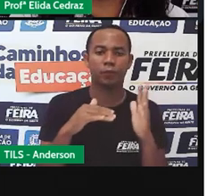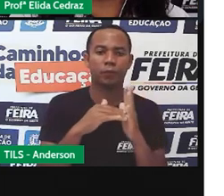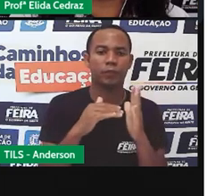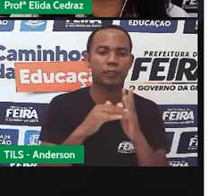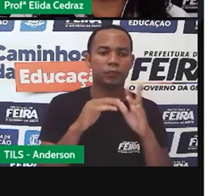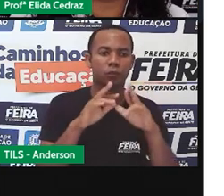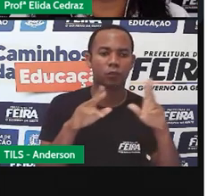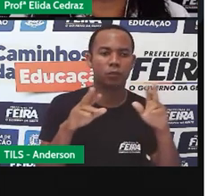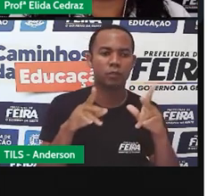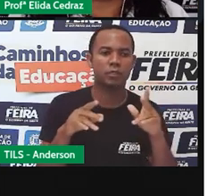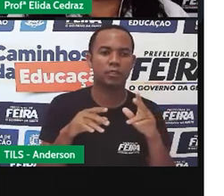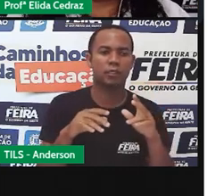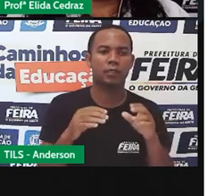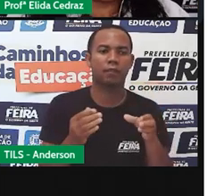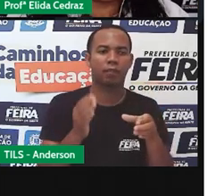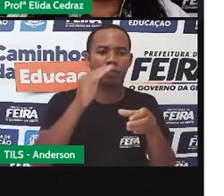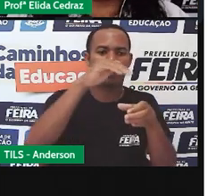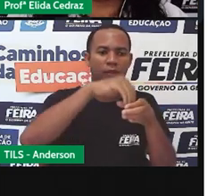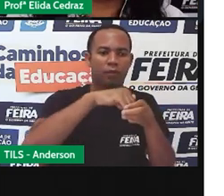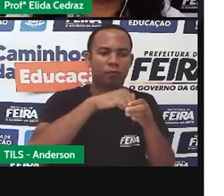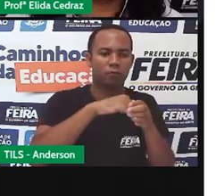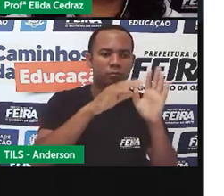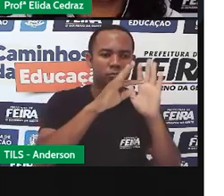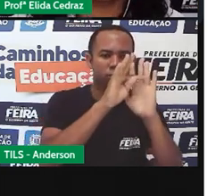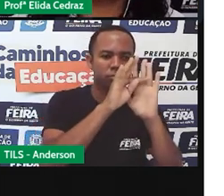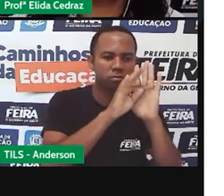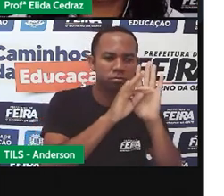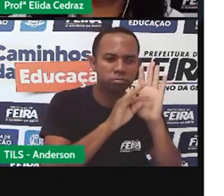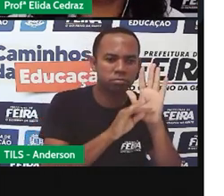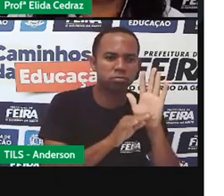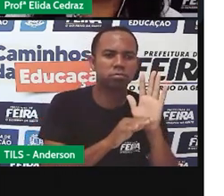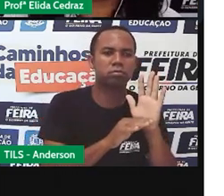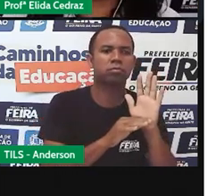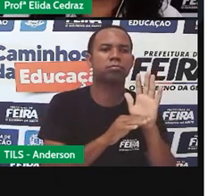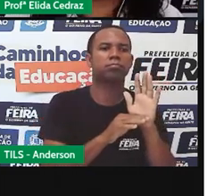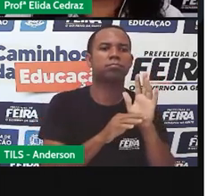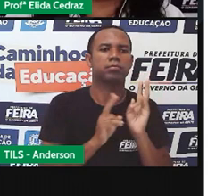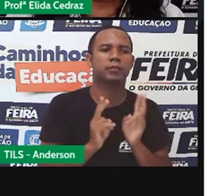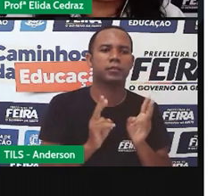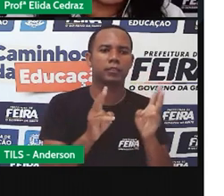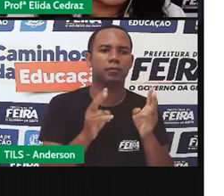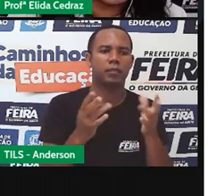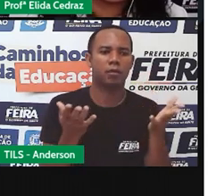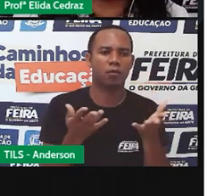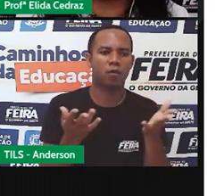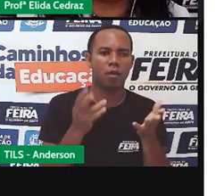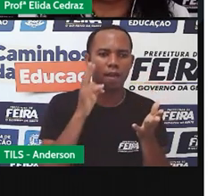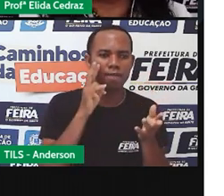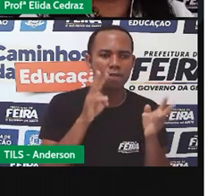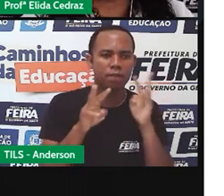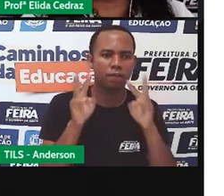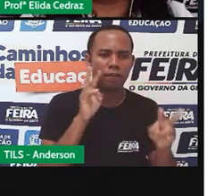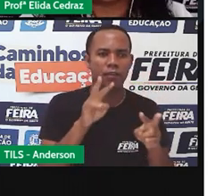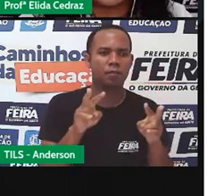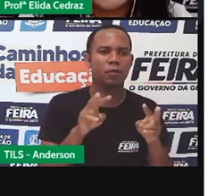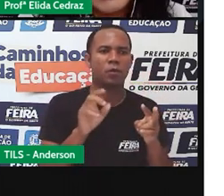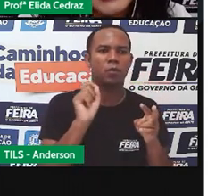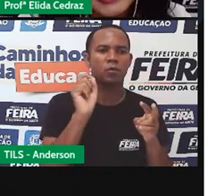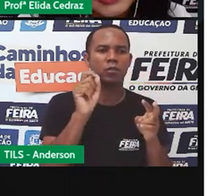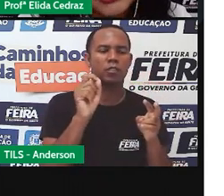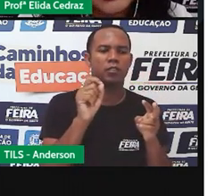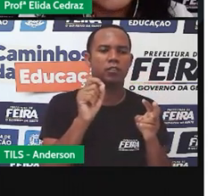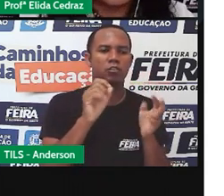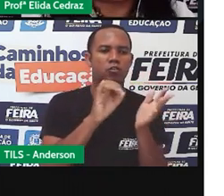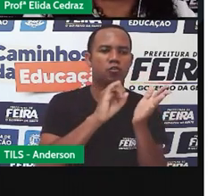coisas vão estar dentro dos textos. Essa é a estrutura do texto. Nós agora vimos a estrutura do jornal